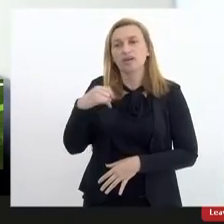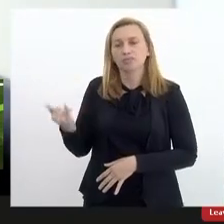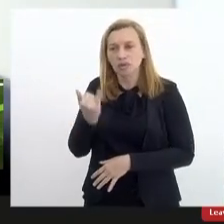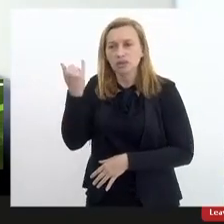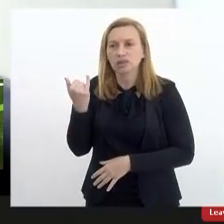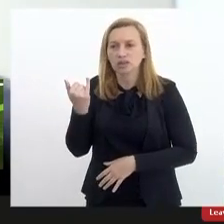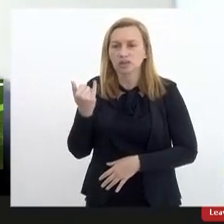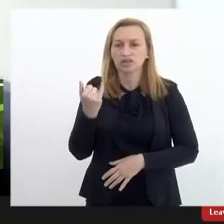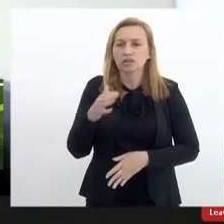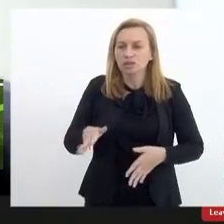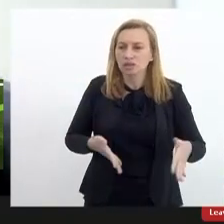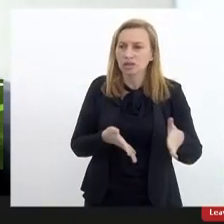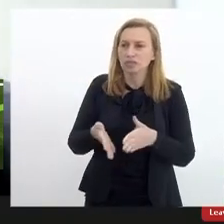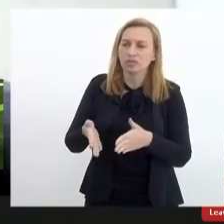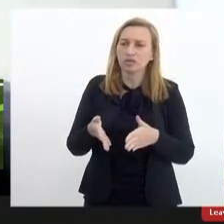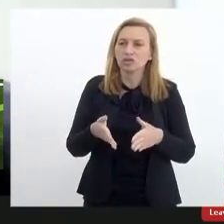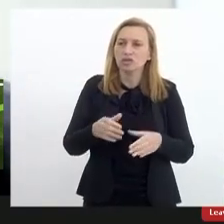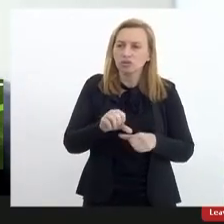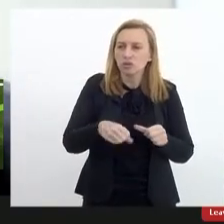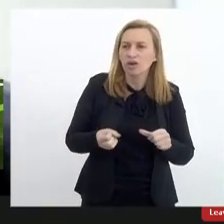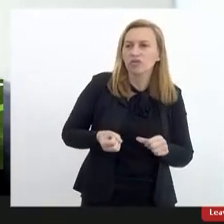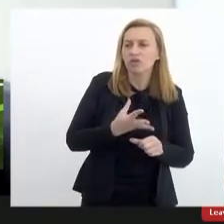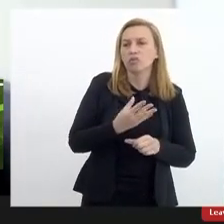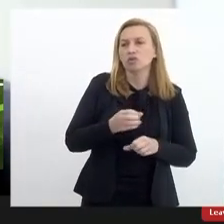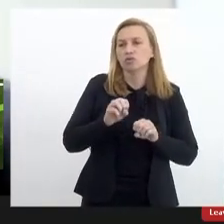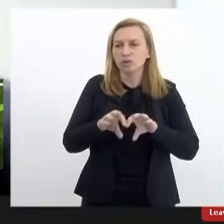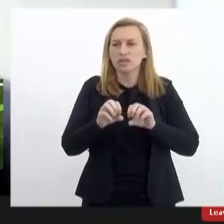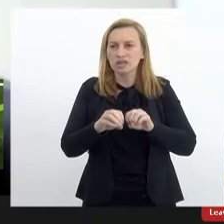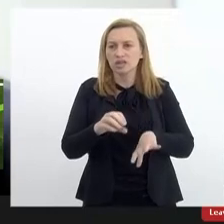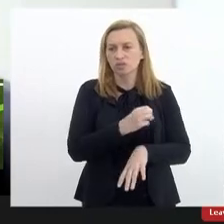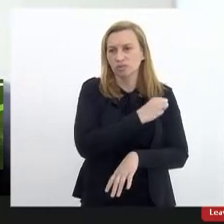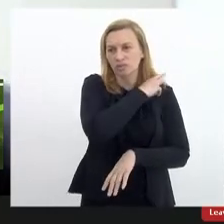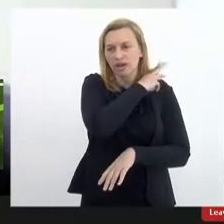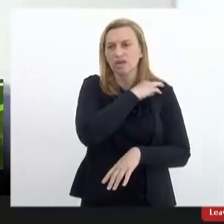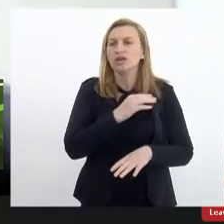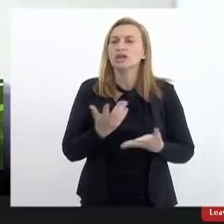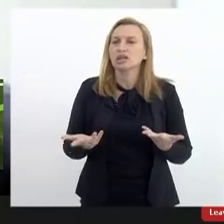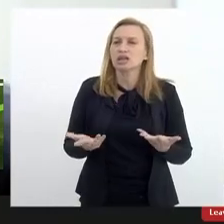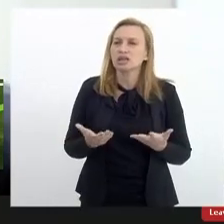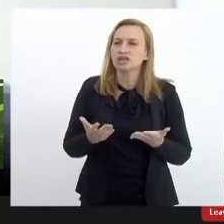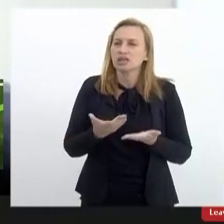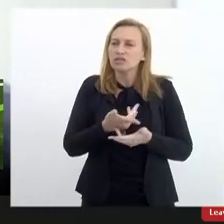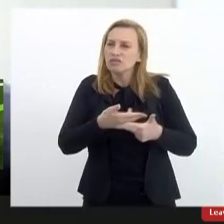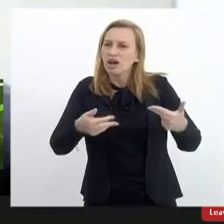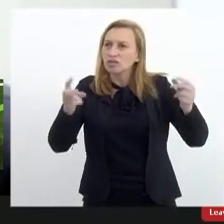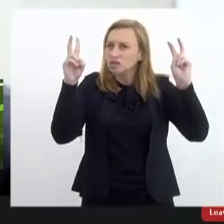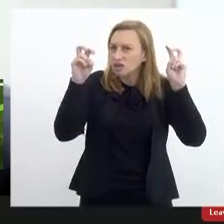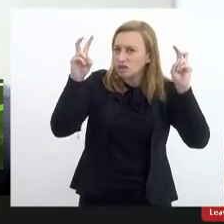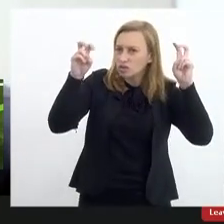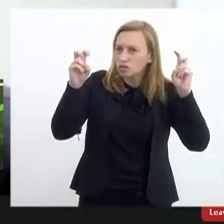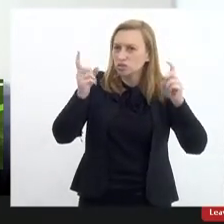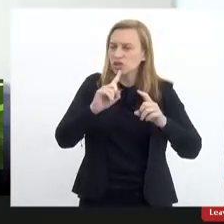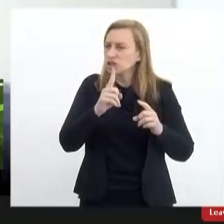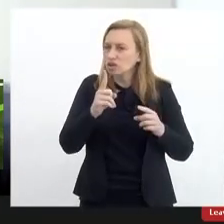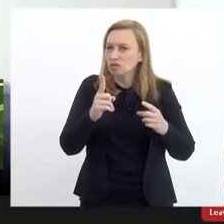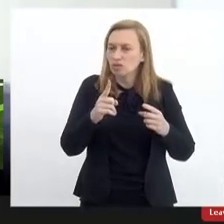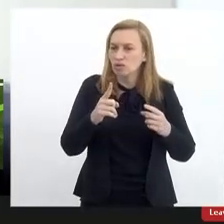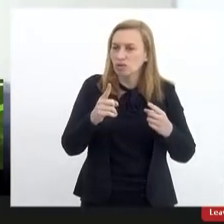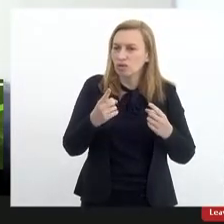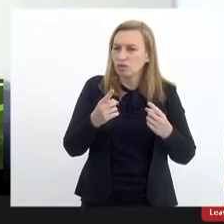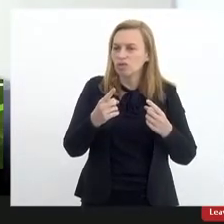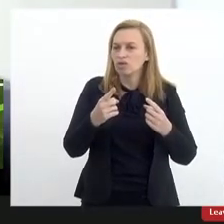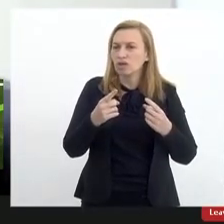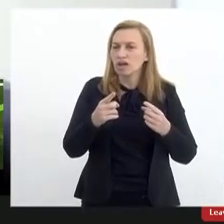atravessado por uma reforma do ensino médio que deixa em aberto uma série de questões que se não forem enfrentadas na nossa